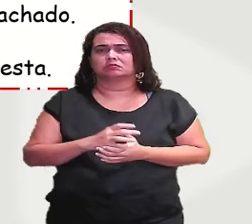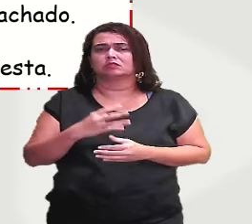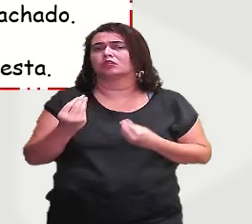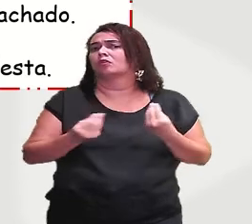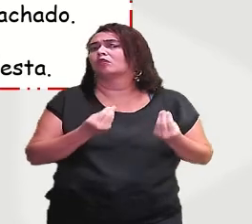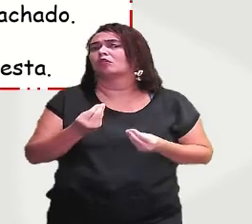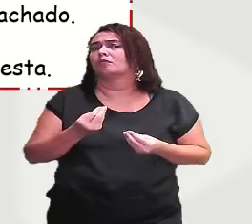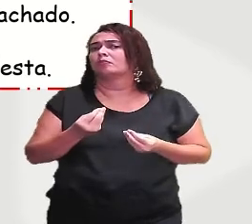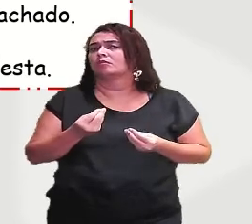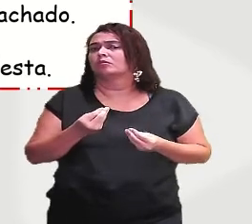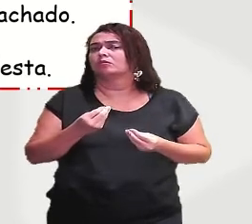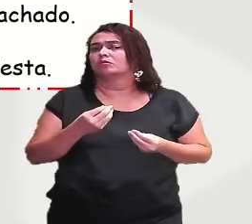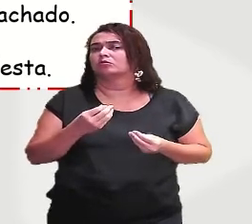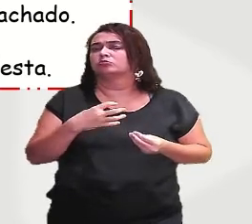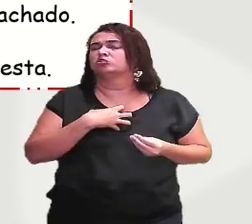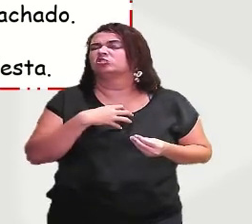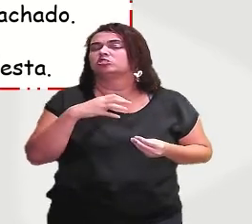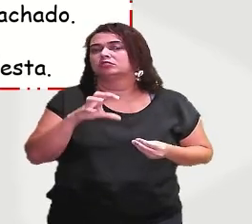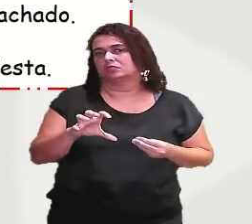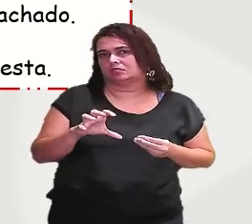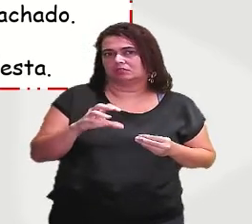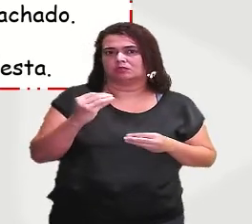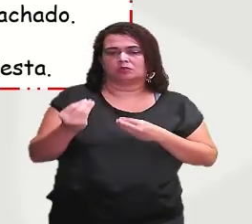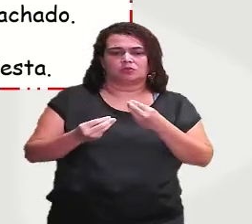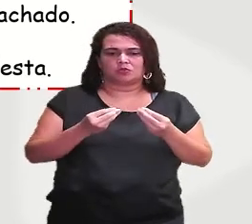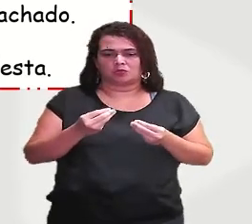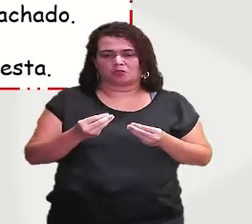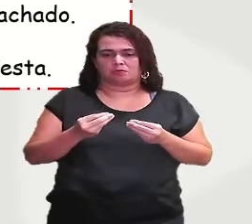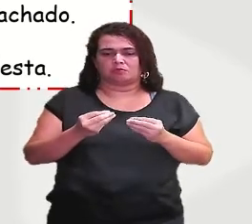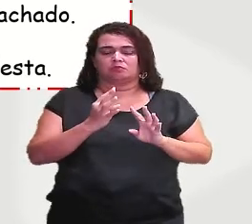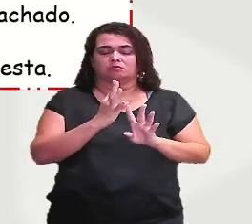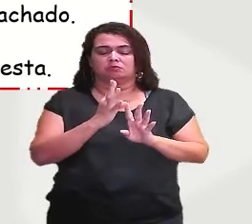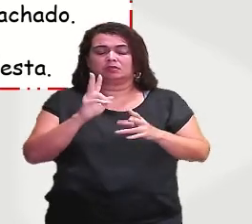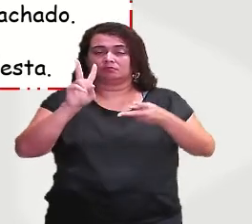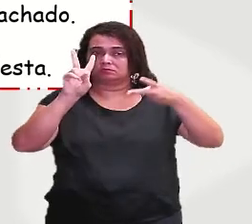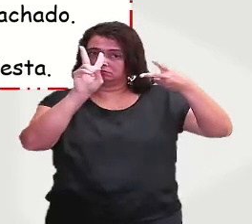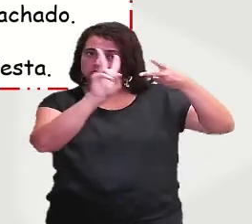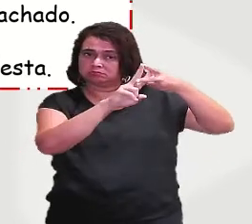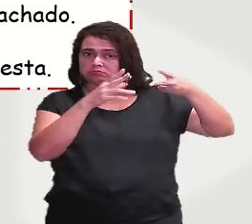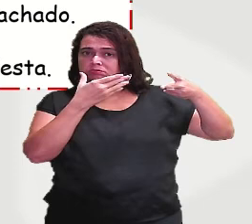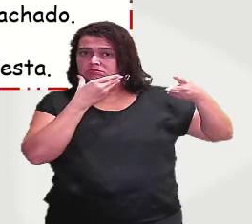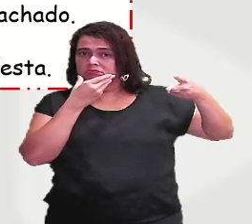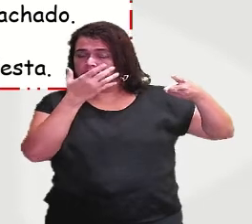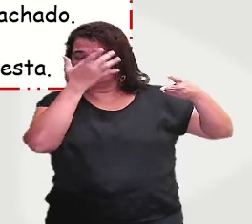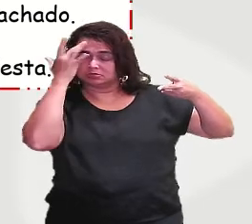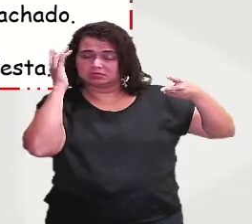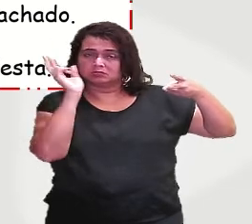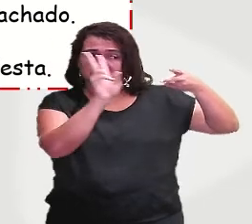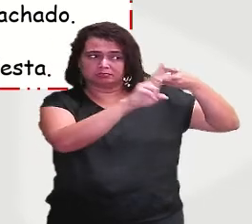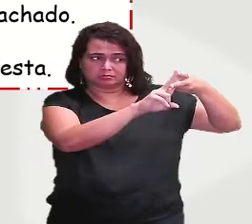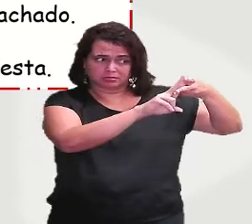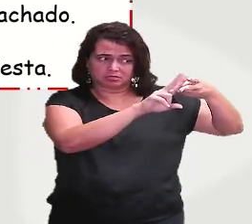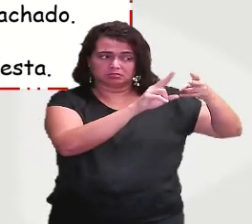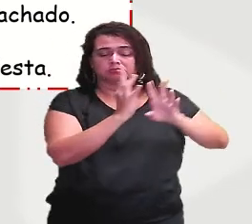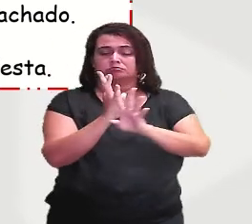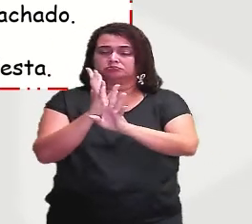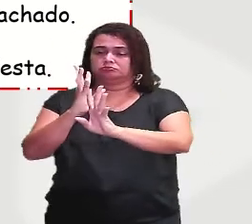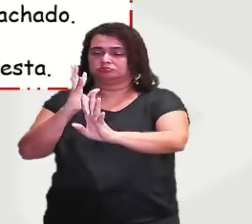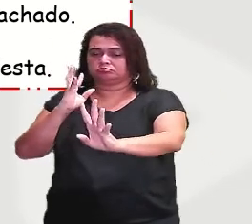Em fila, né? De que modo? Então, aí a gente percebe que a preposição pode indicar aí várias,